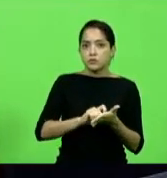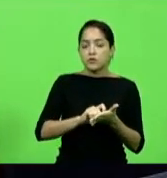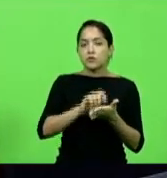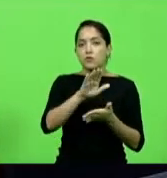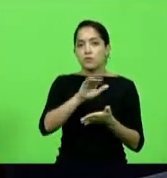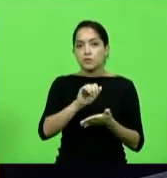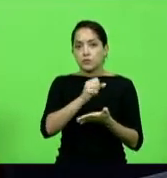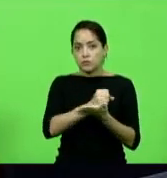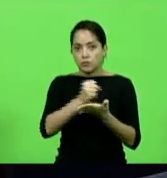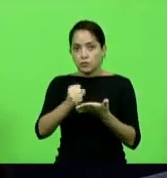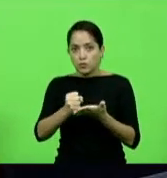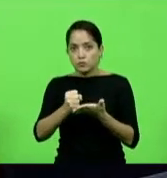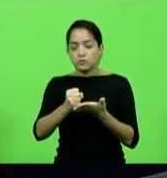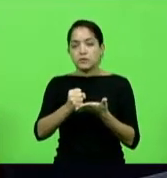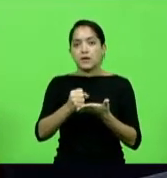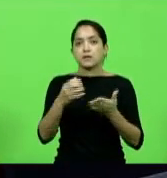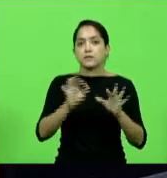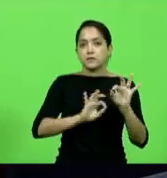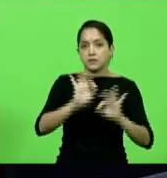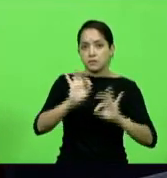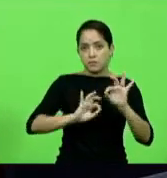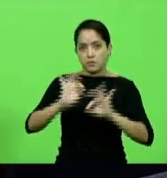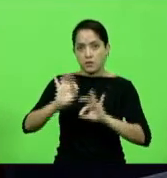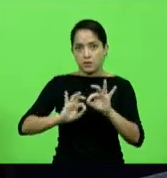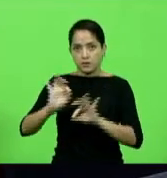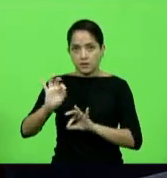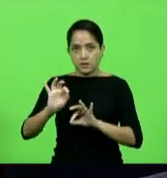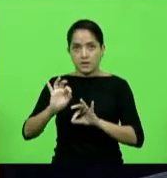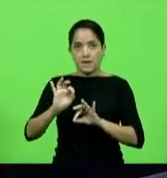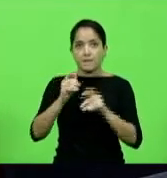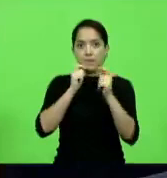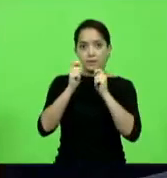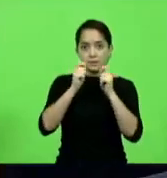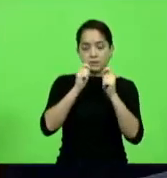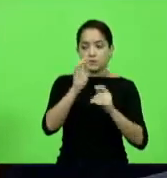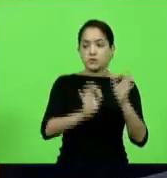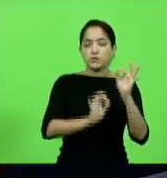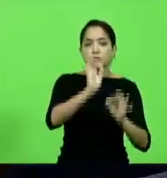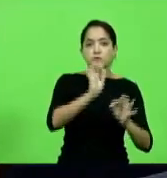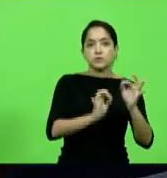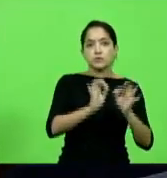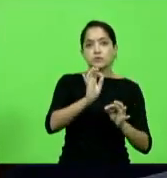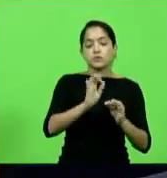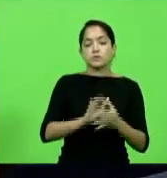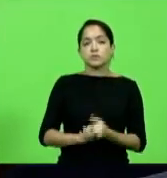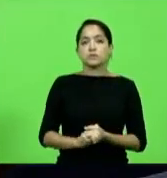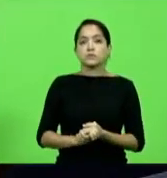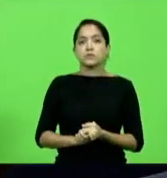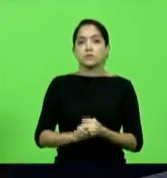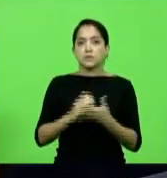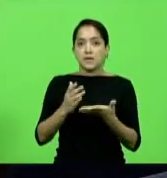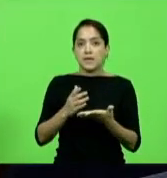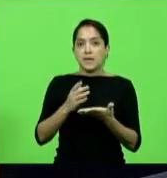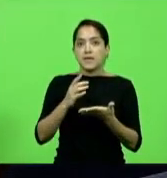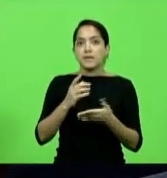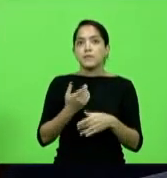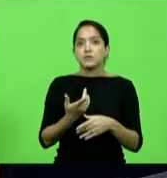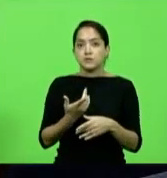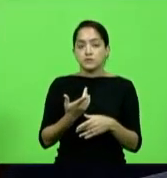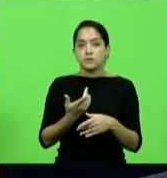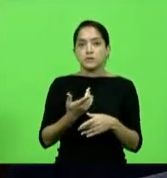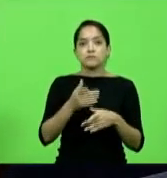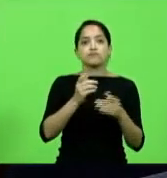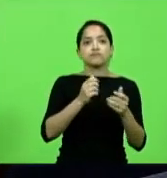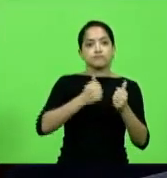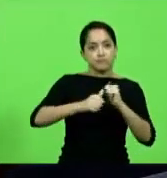contrato devem ser elaboradas exclusivamente pela assessoria jurídica do órgão gerenciador sendo imediatamente submetidas a